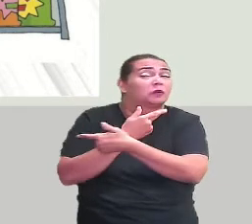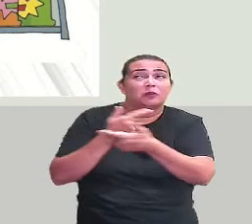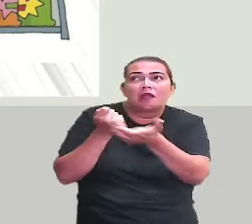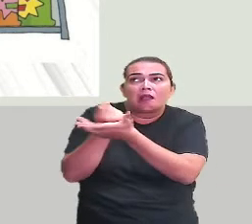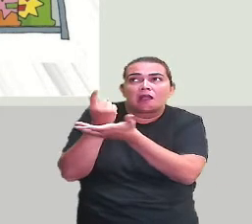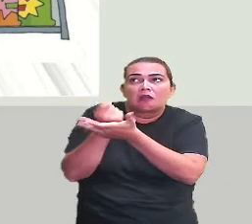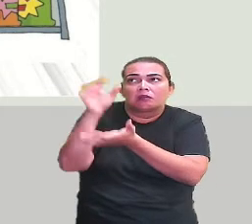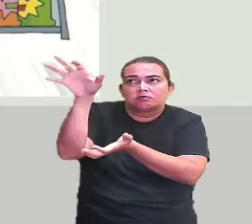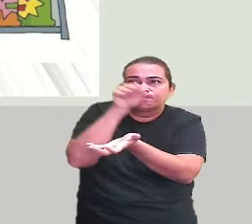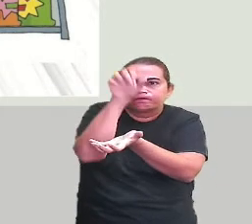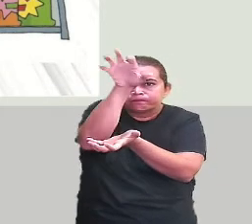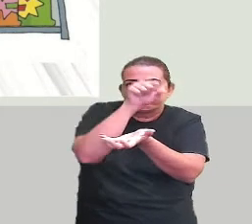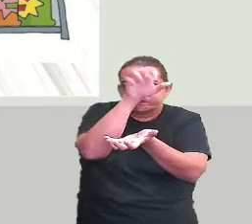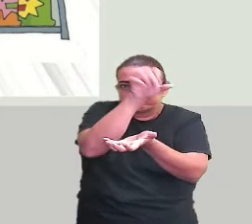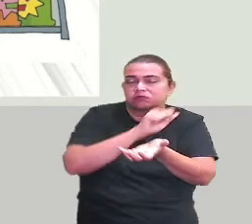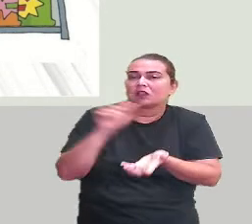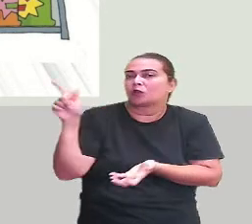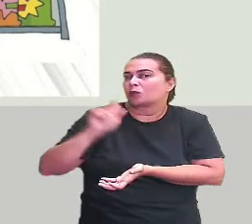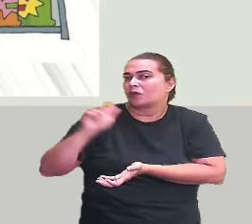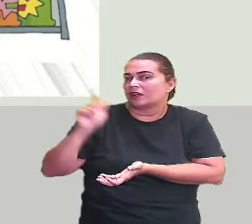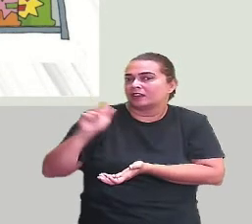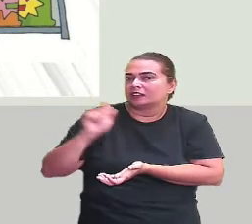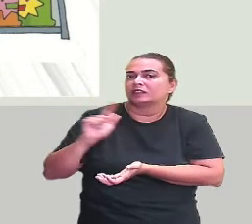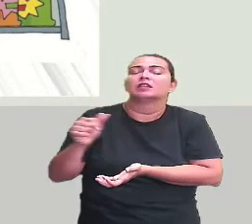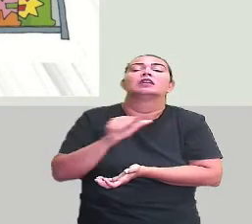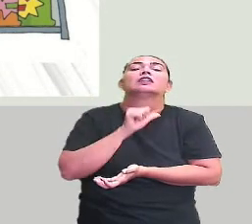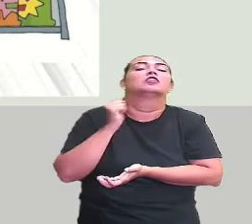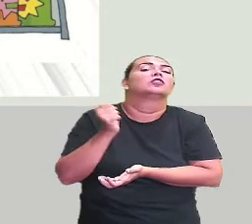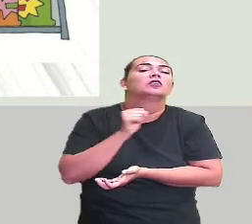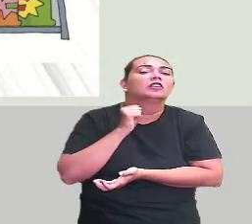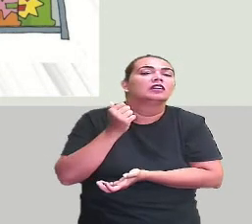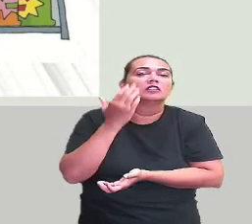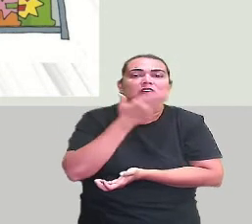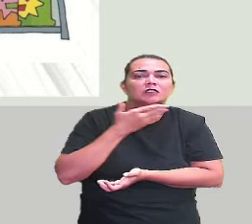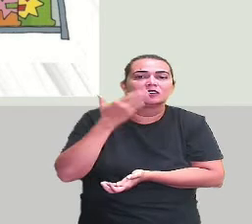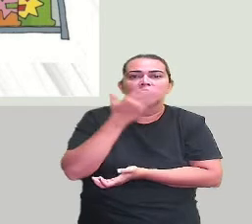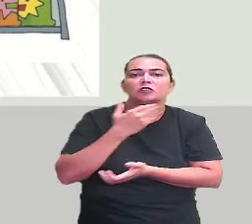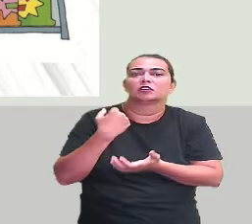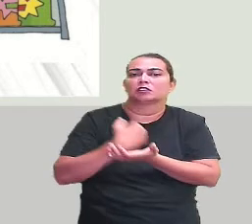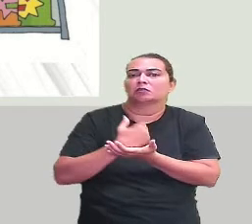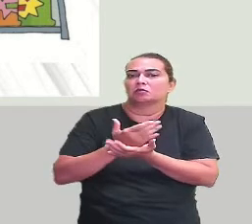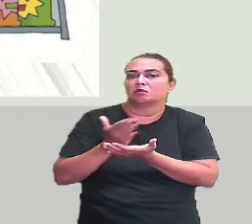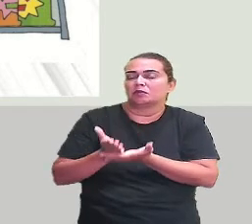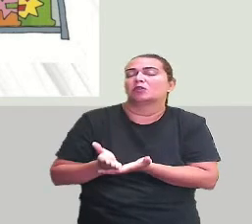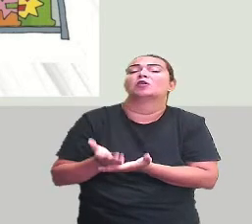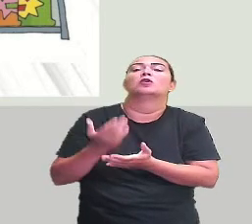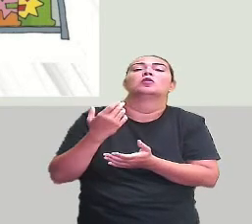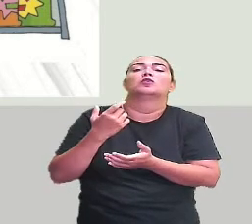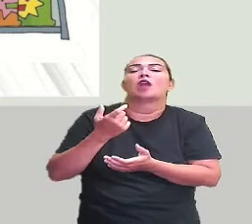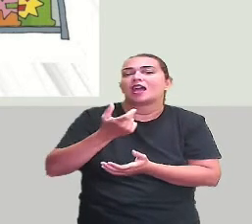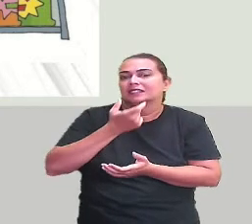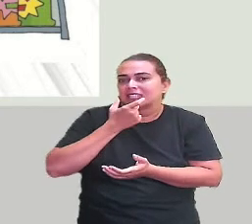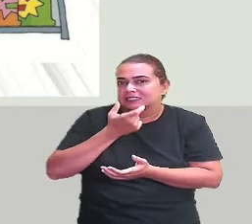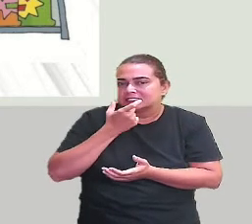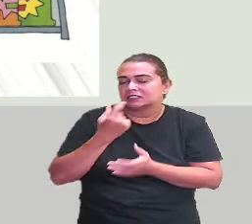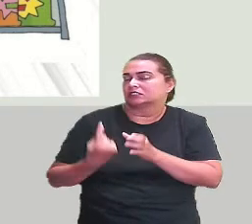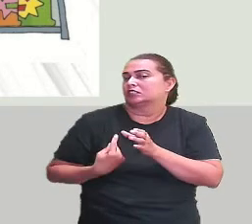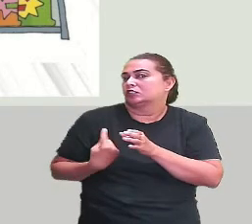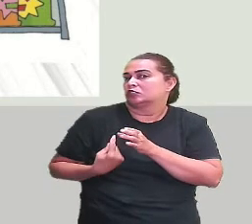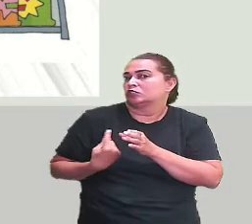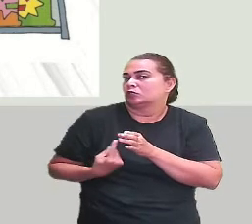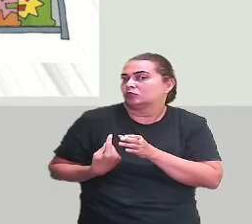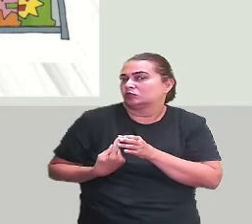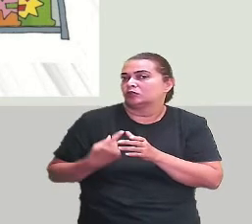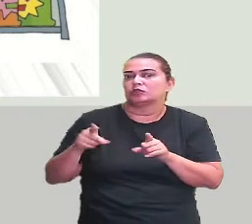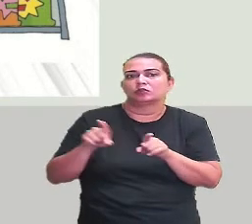de tudo. Olha aí, Refrigerante, encoiabada, bolos, bolachas, sucos. Tem até